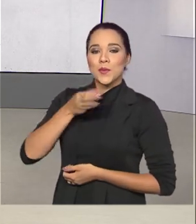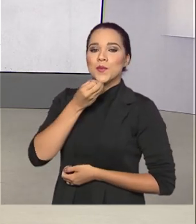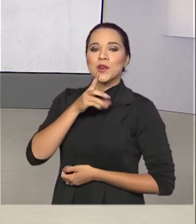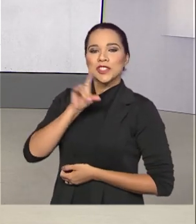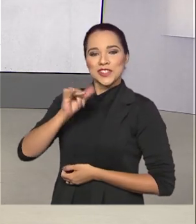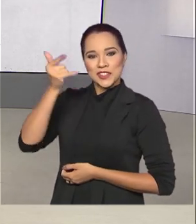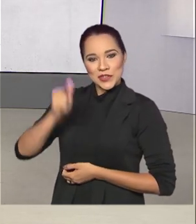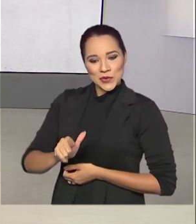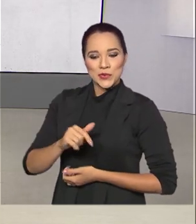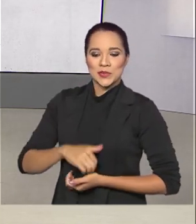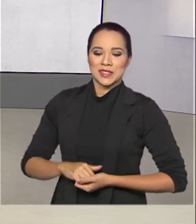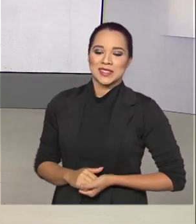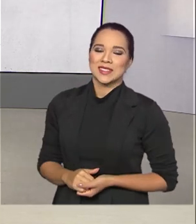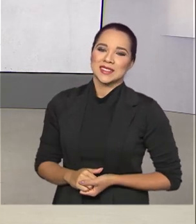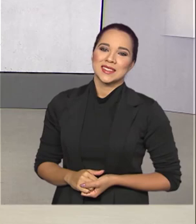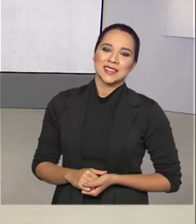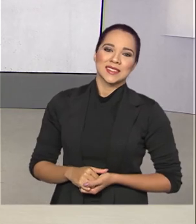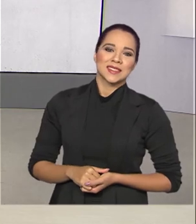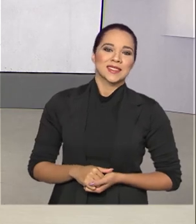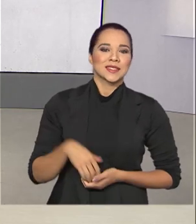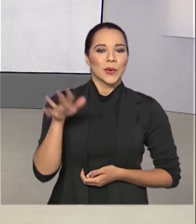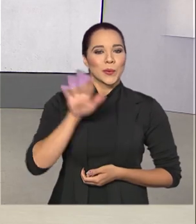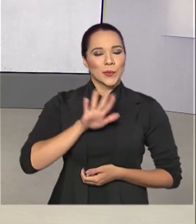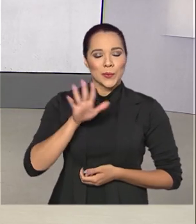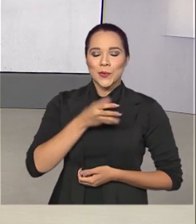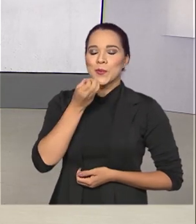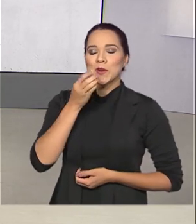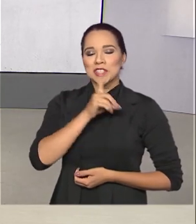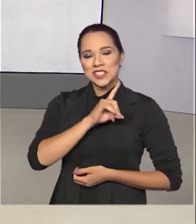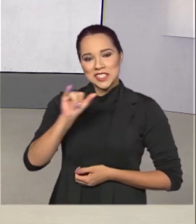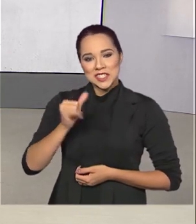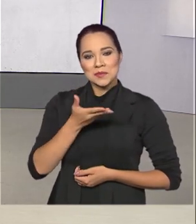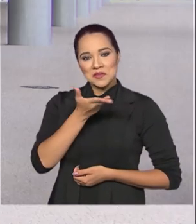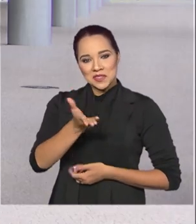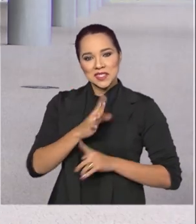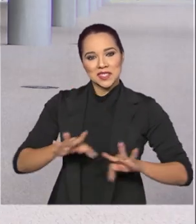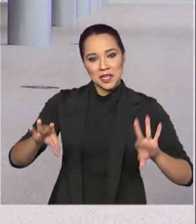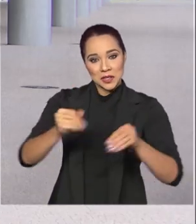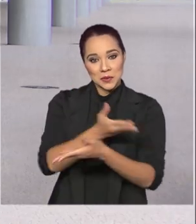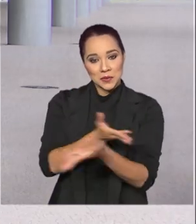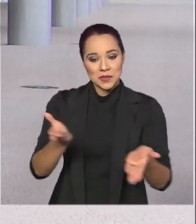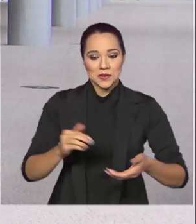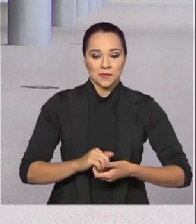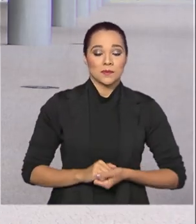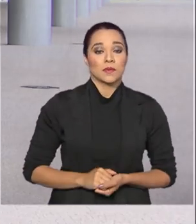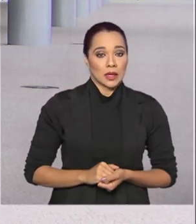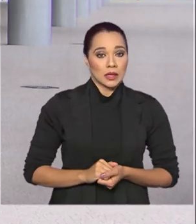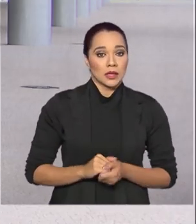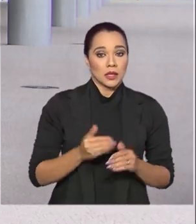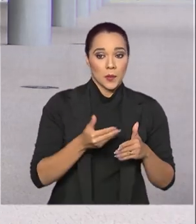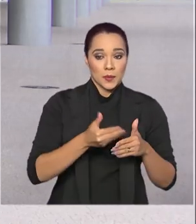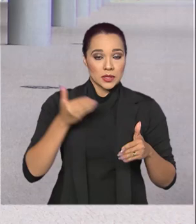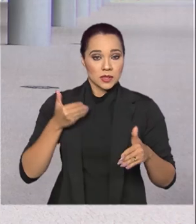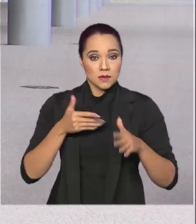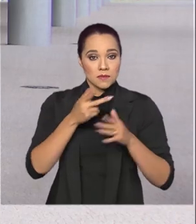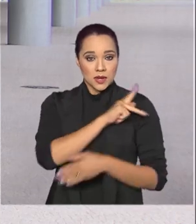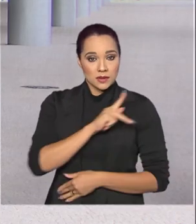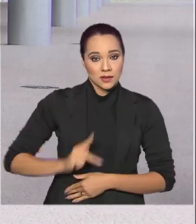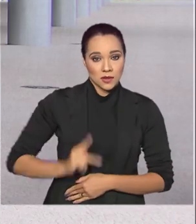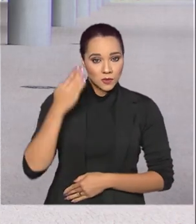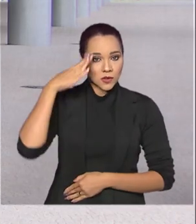Bom dia mais uma vez. Olá, Roberto. Bom dia mais uma vez para você e para todos. Olha, mais cedo o presidente Jair Bolsonaro